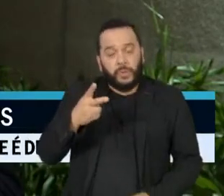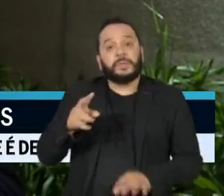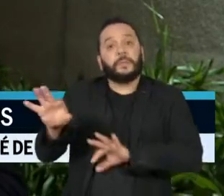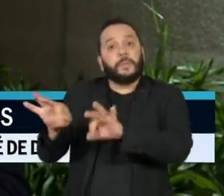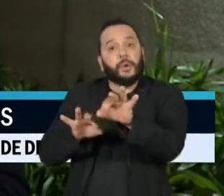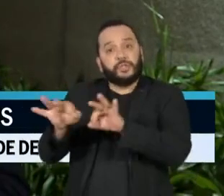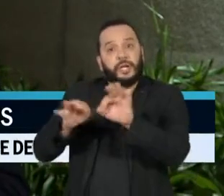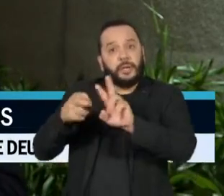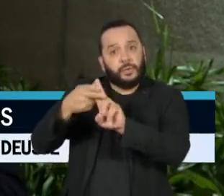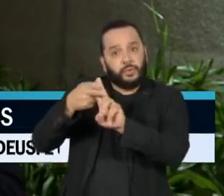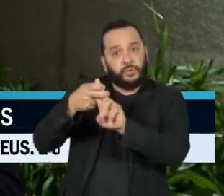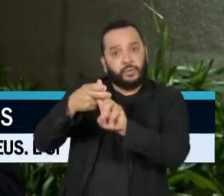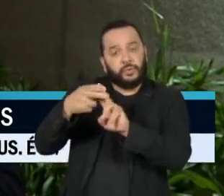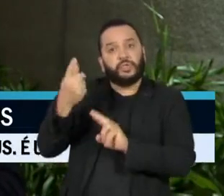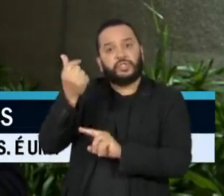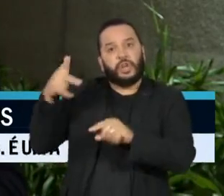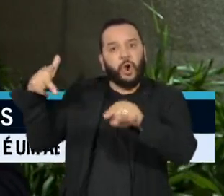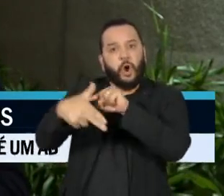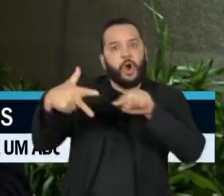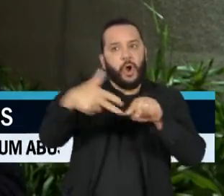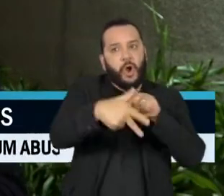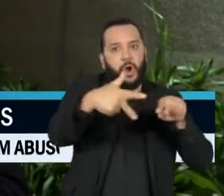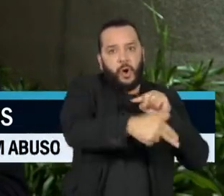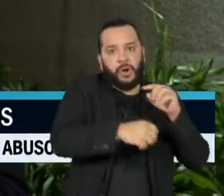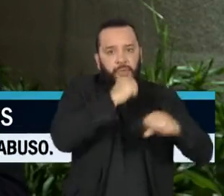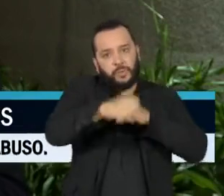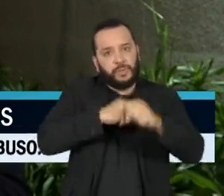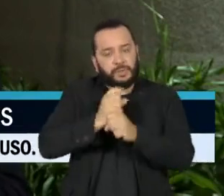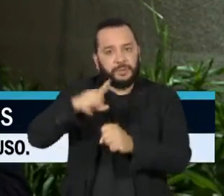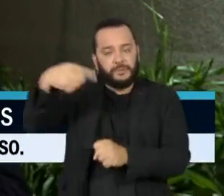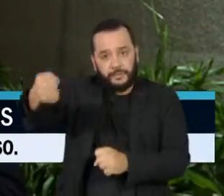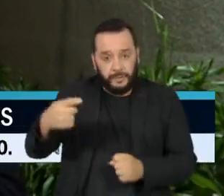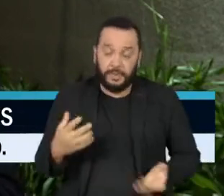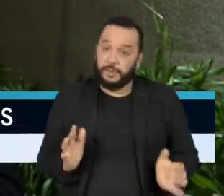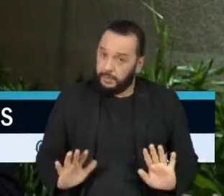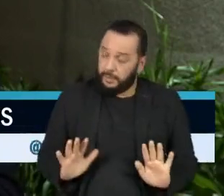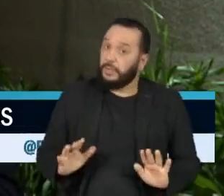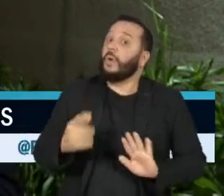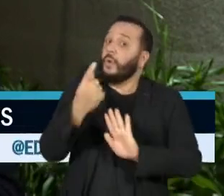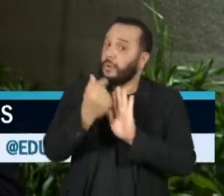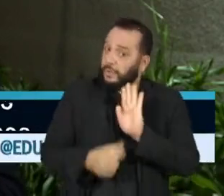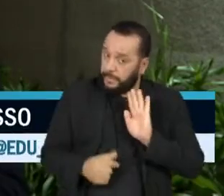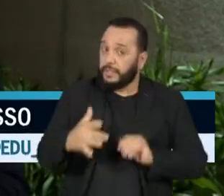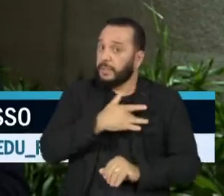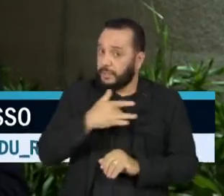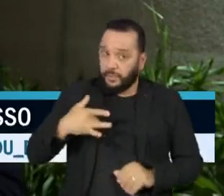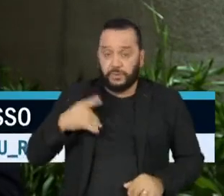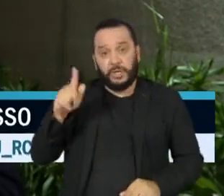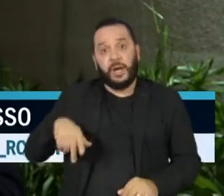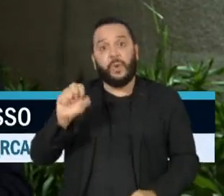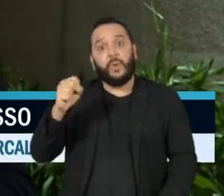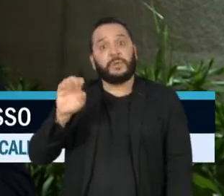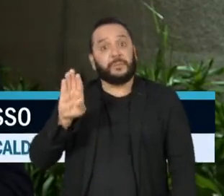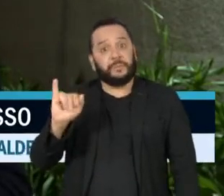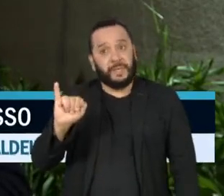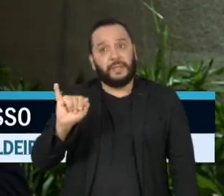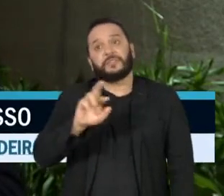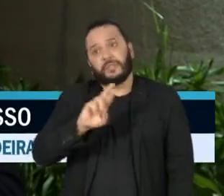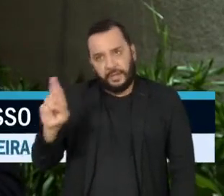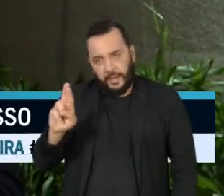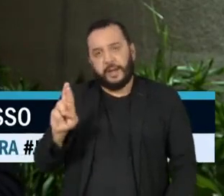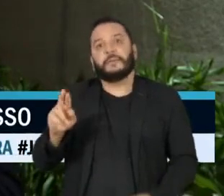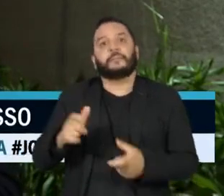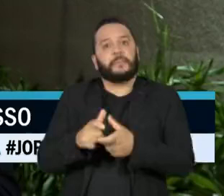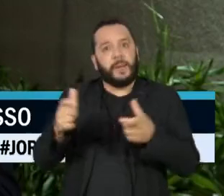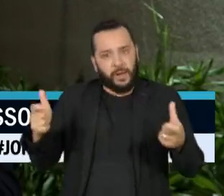previstos para o ano que vem. Essa redução acontece apesar de o orçamento da saúde ser mais de 8 bilhões de reais maior do que